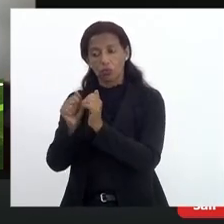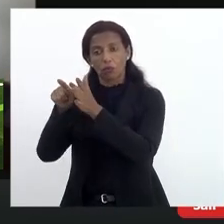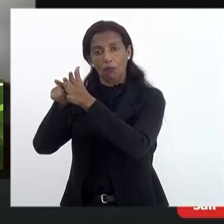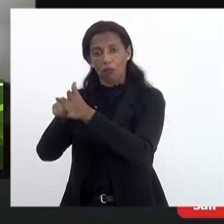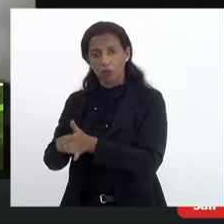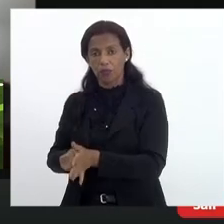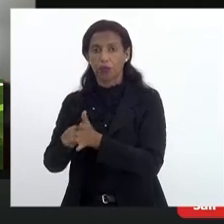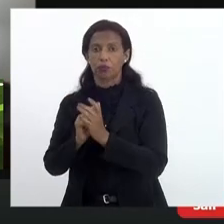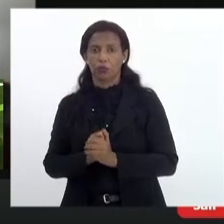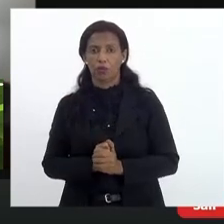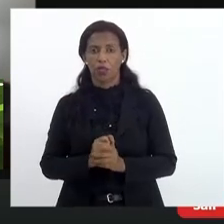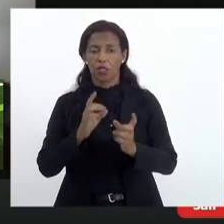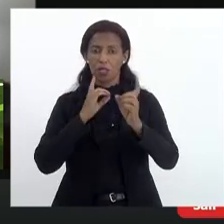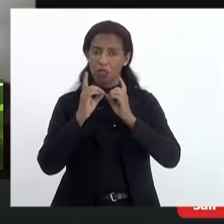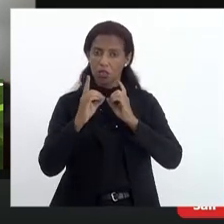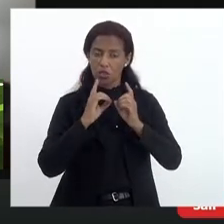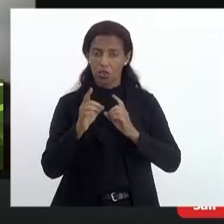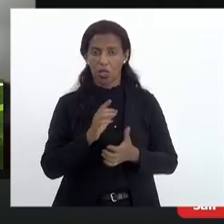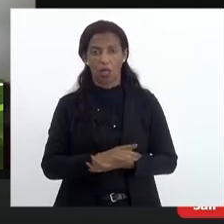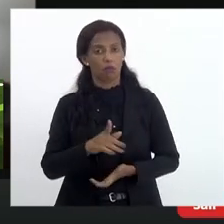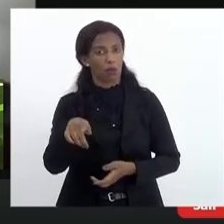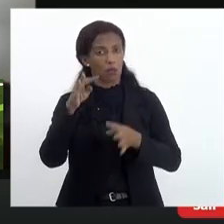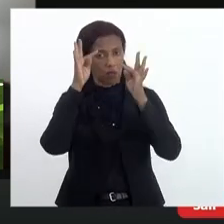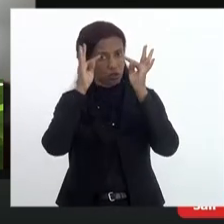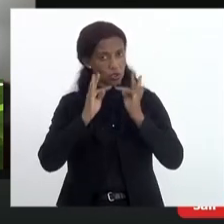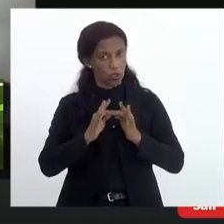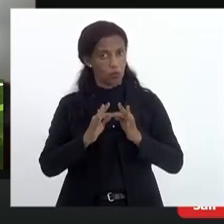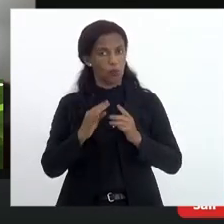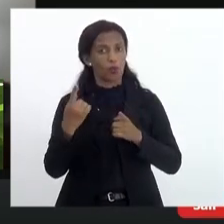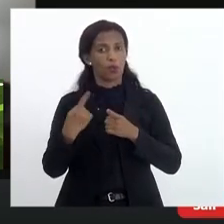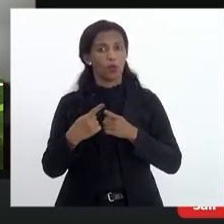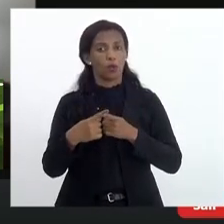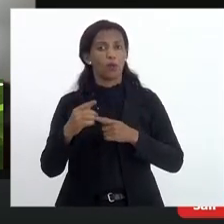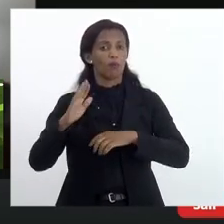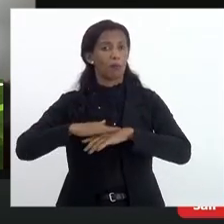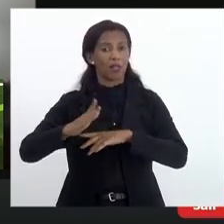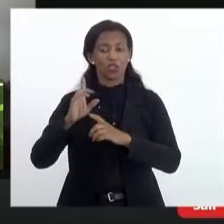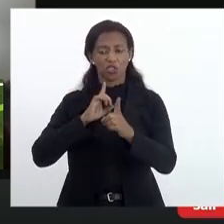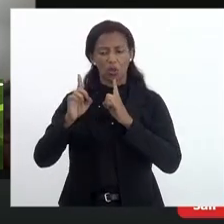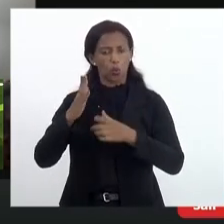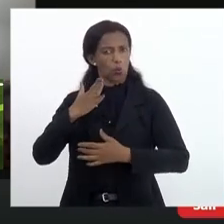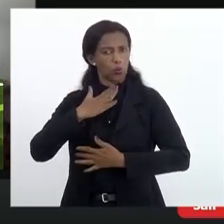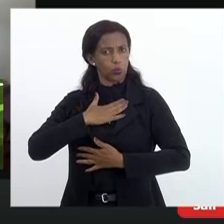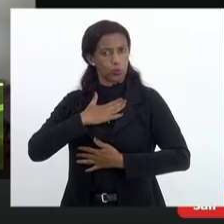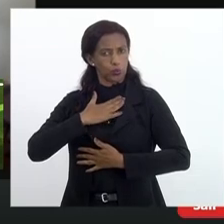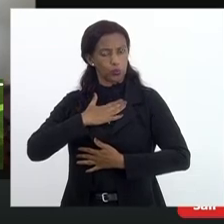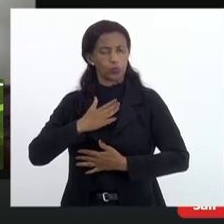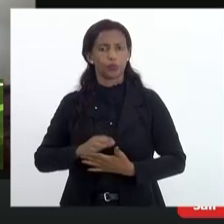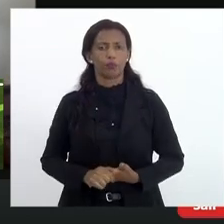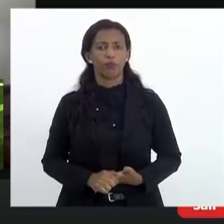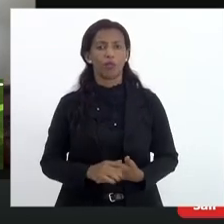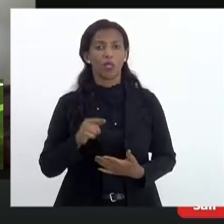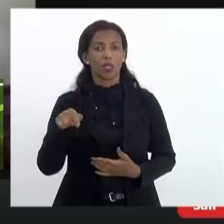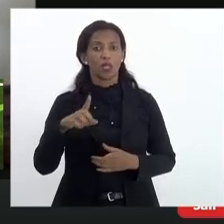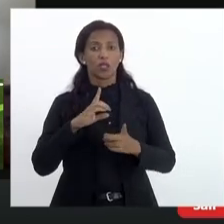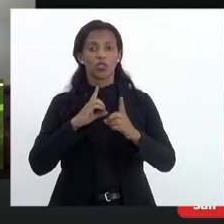Esse diálogo, a Rosilene é testemunha, porque foi uma das que dialogou demais comigo, e esse diálogo, ele está